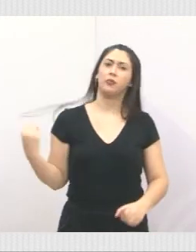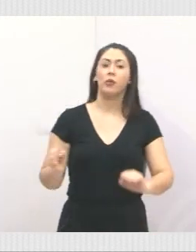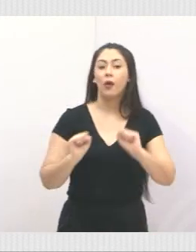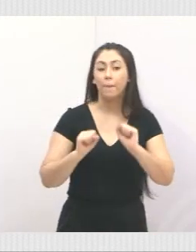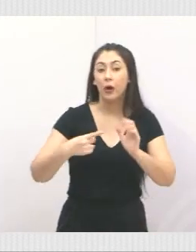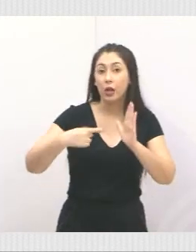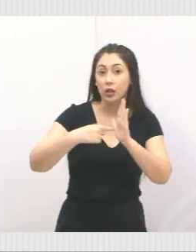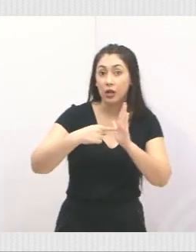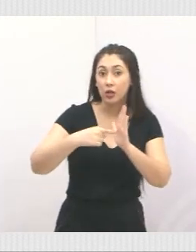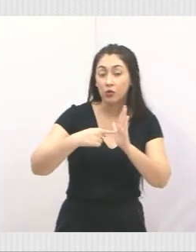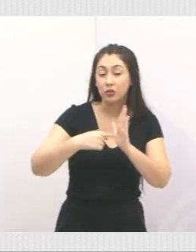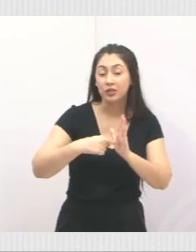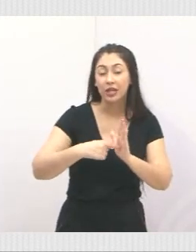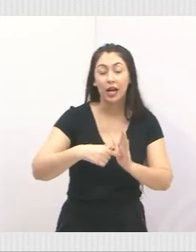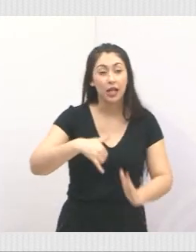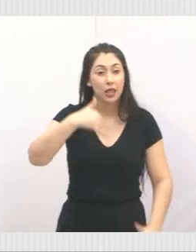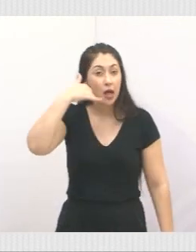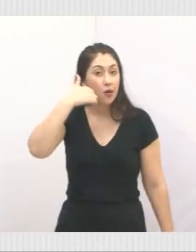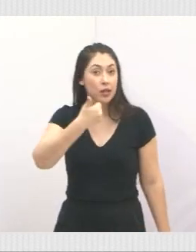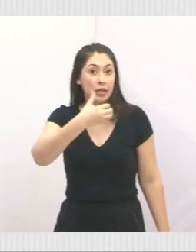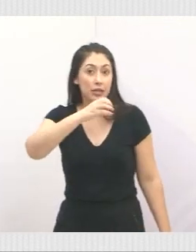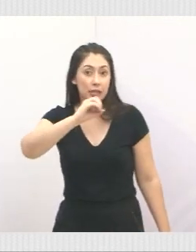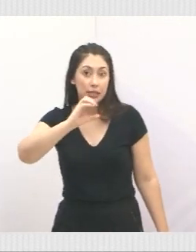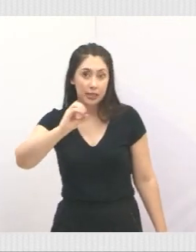que sem. E denuncie.